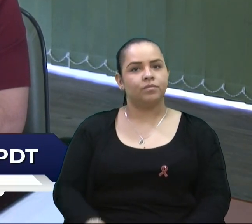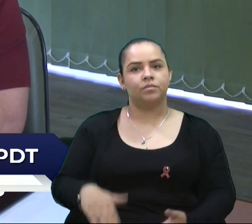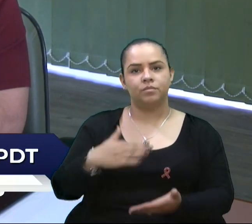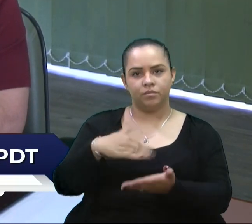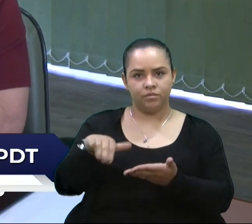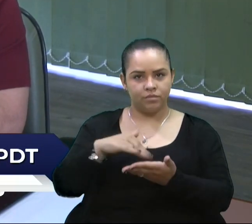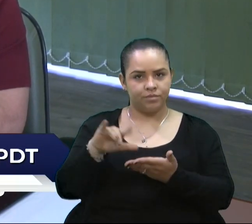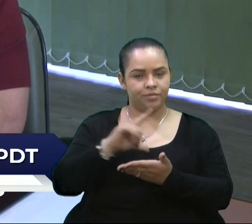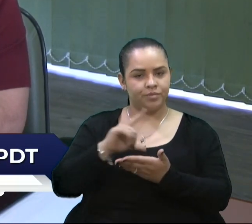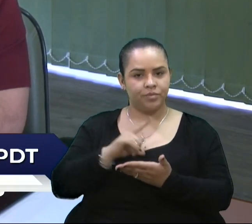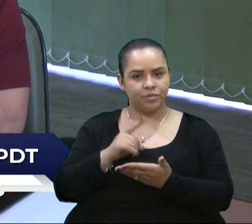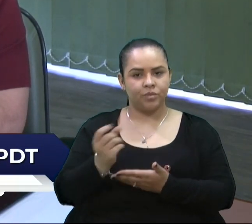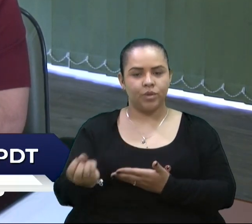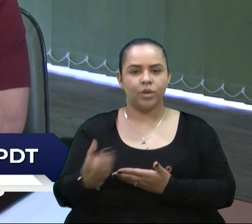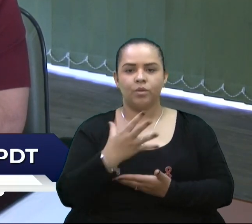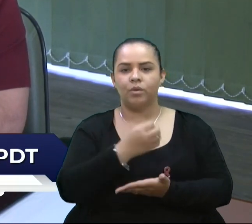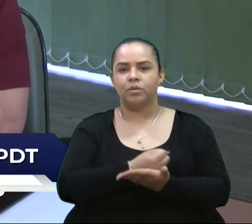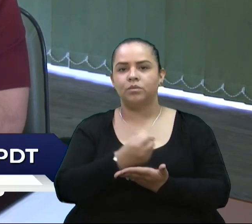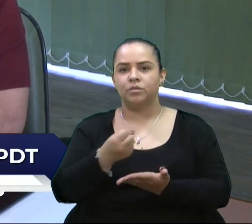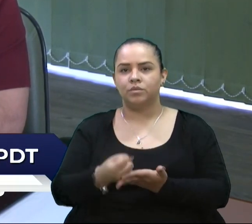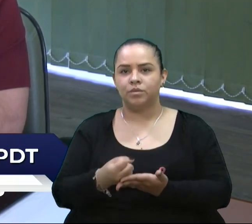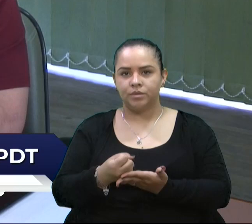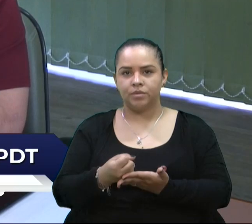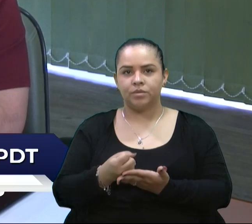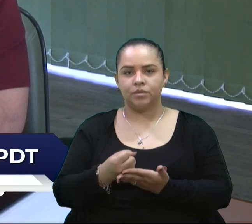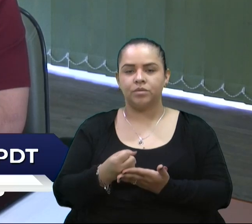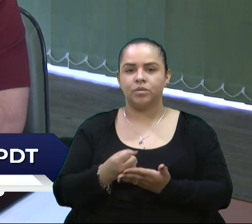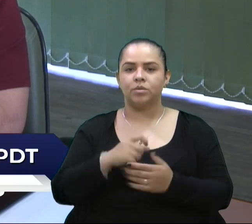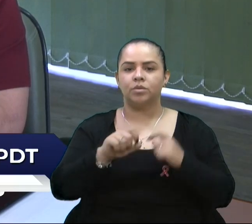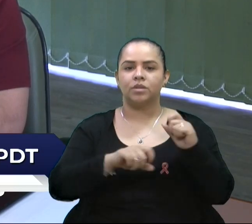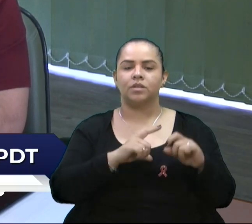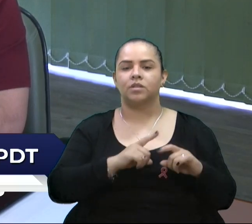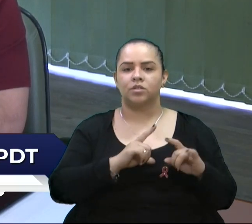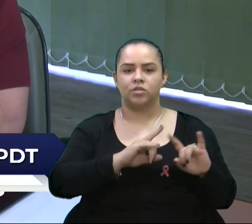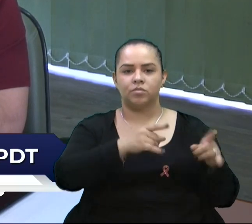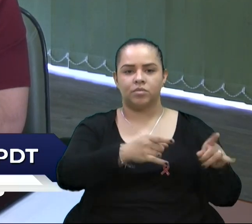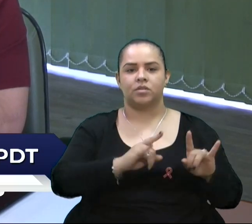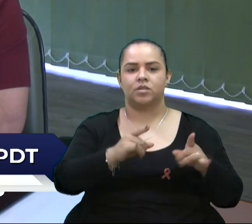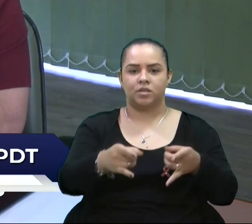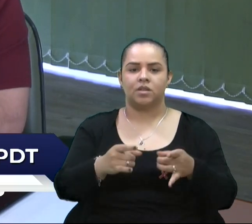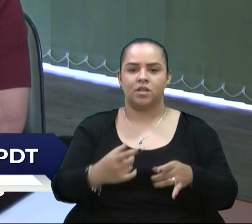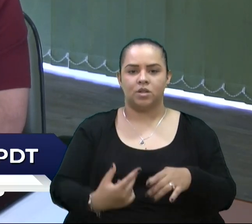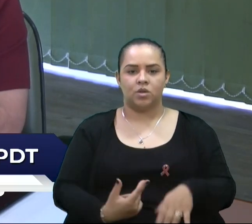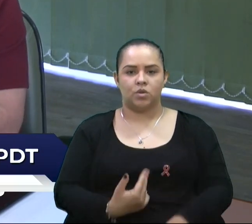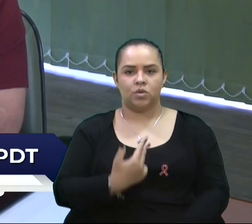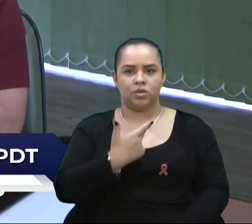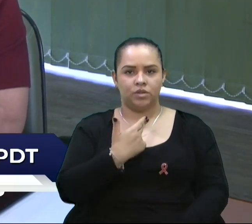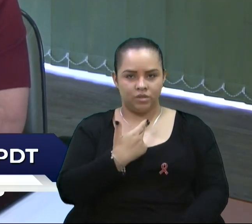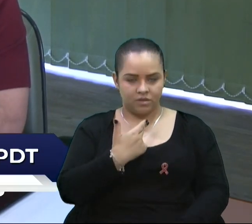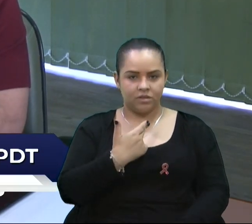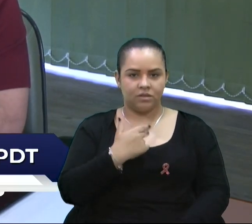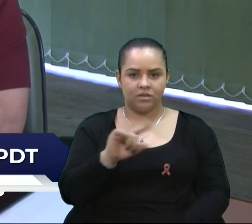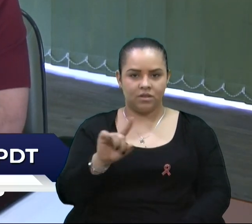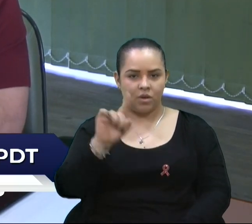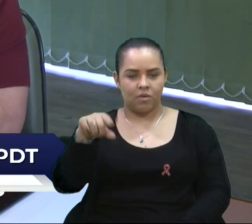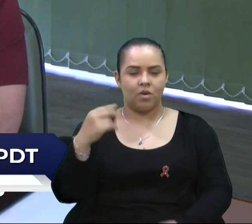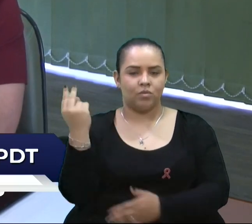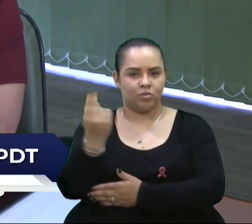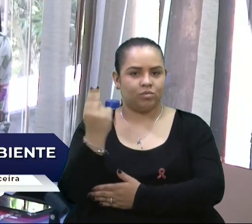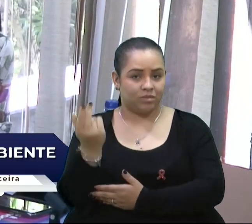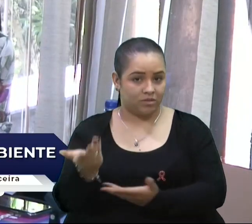prevendo novas contratações de leitos para desafogar a fila das cirurgias diretivas já aprovadas, não realizadas.